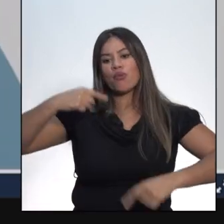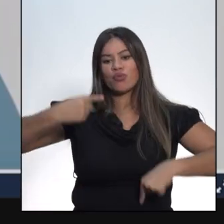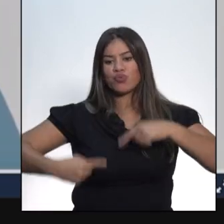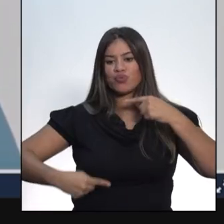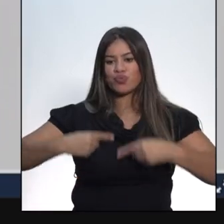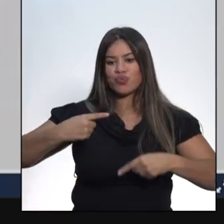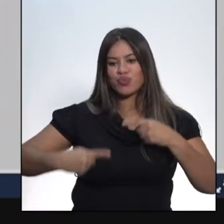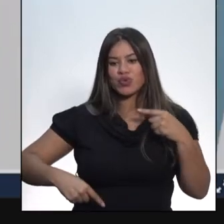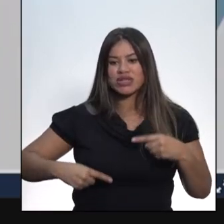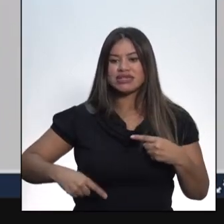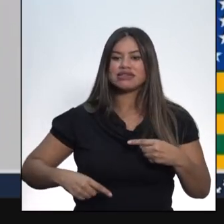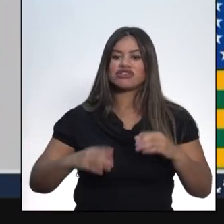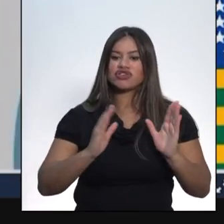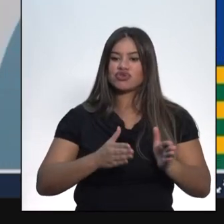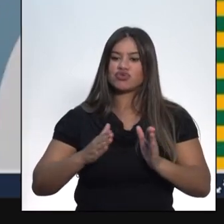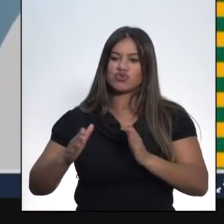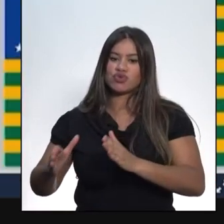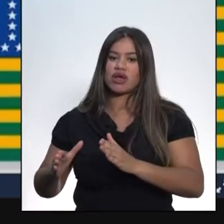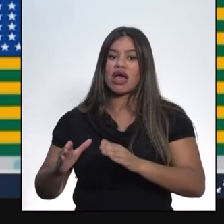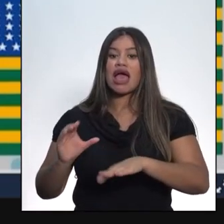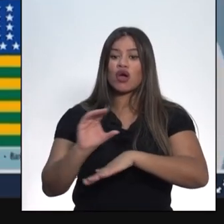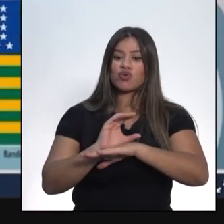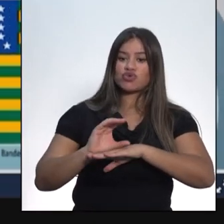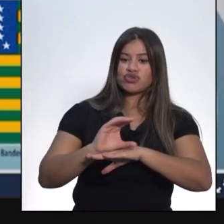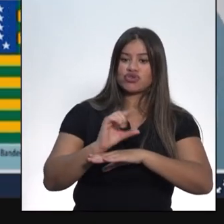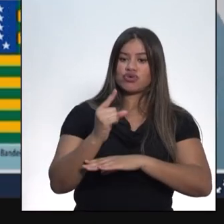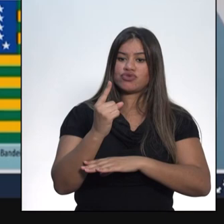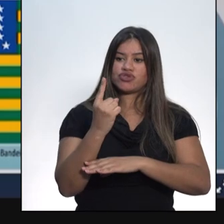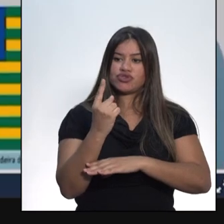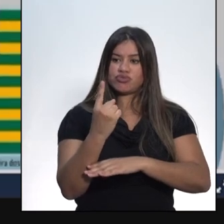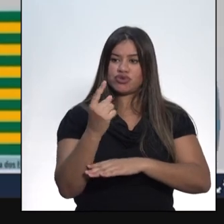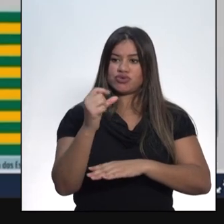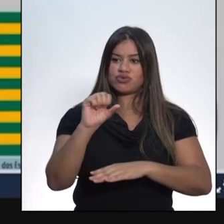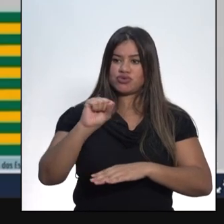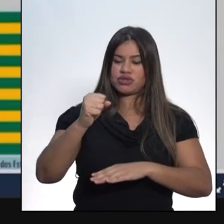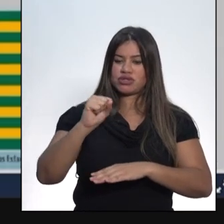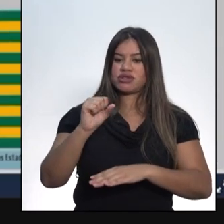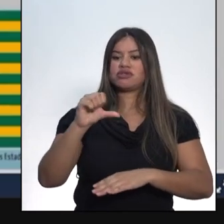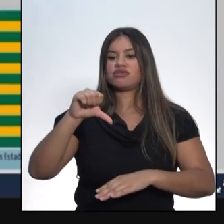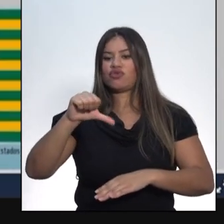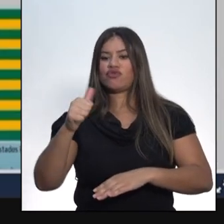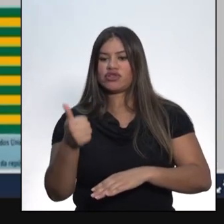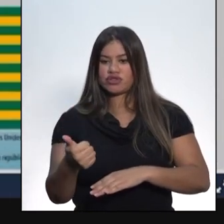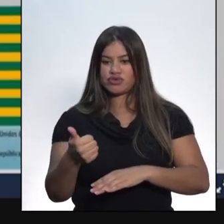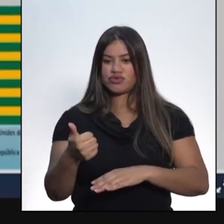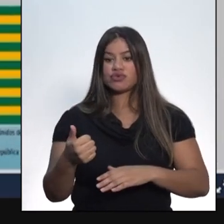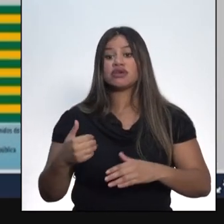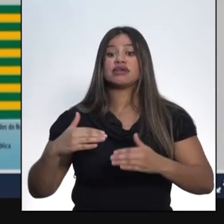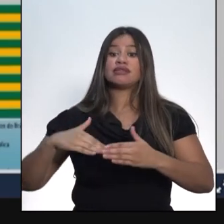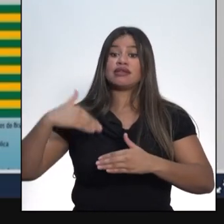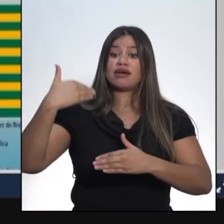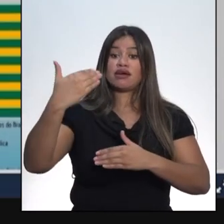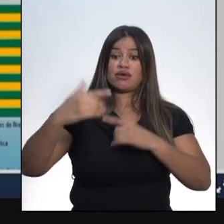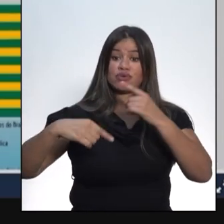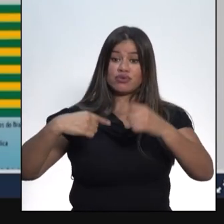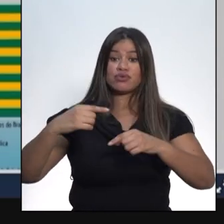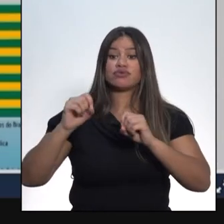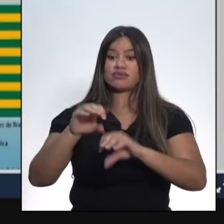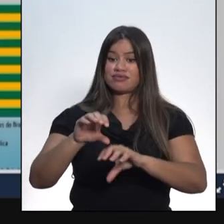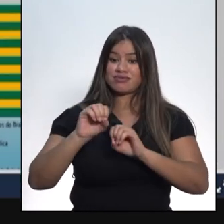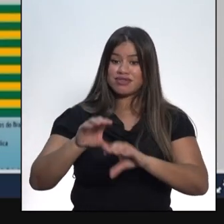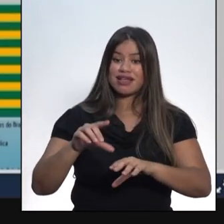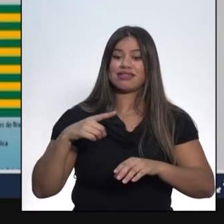trazida pela Constituição de 1891. Em nossa próxima aula, iremos analisar a montagem da